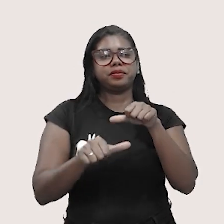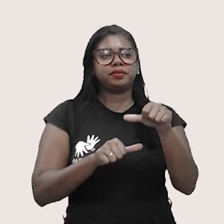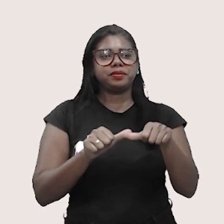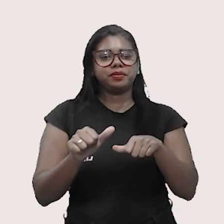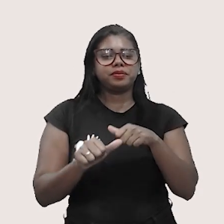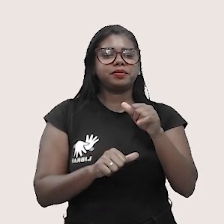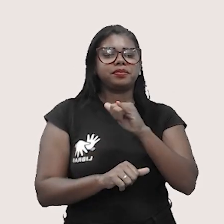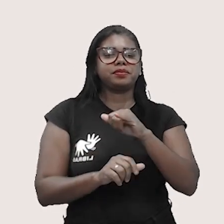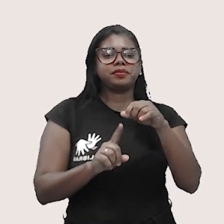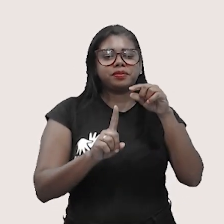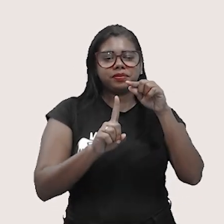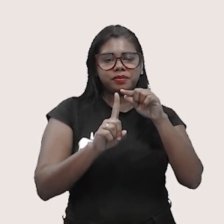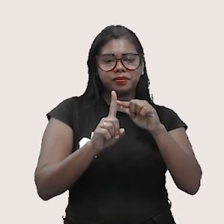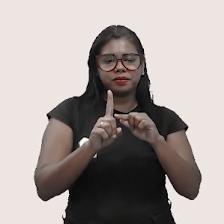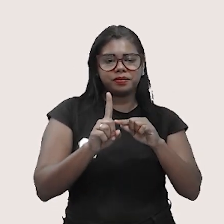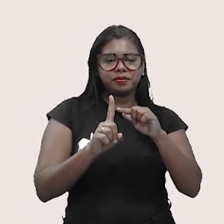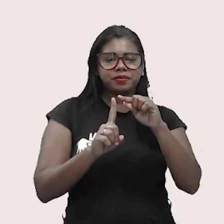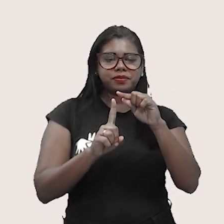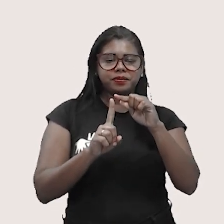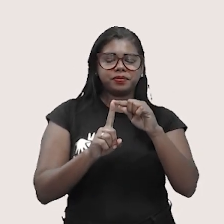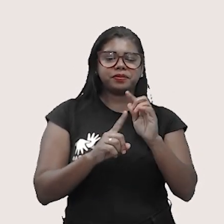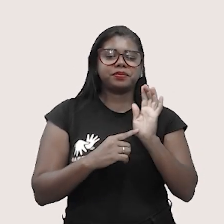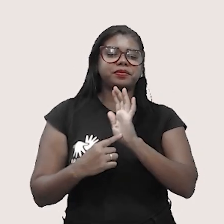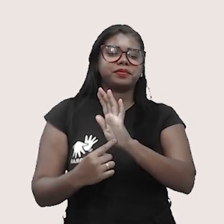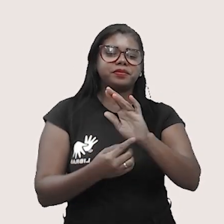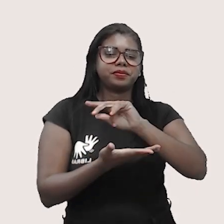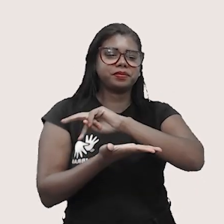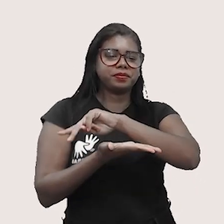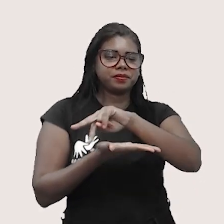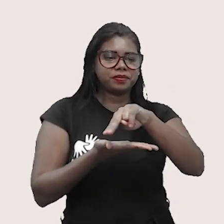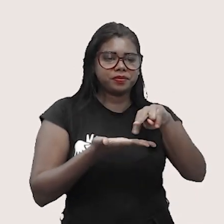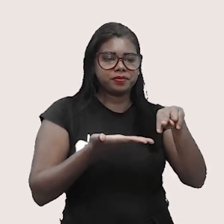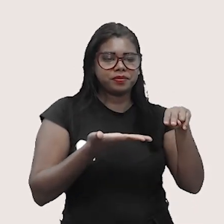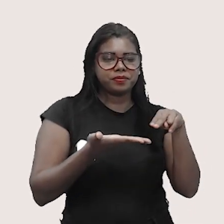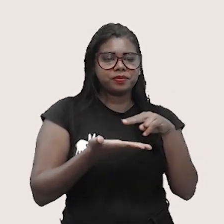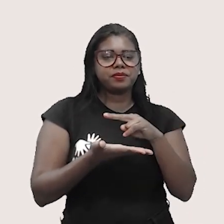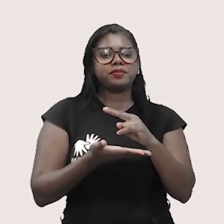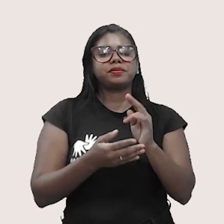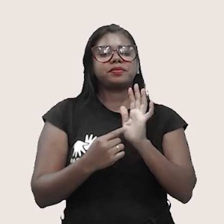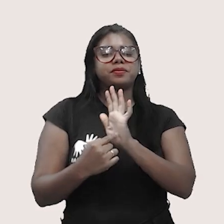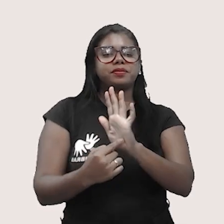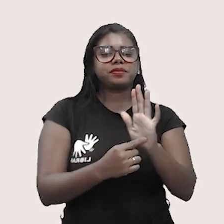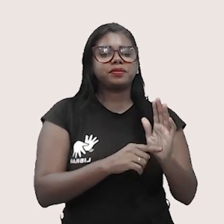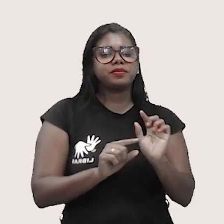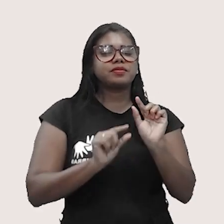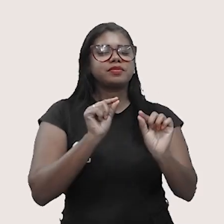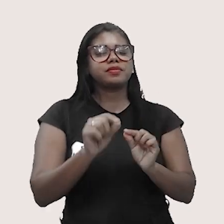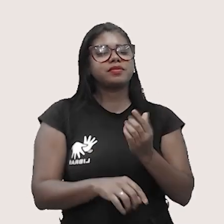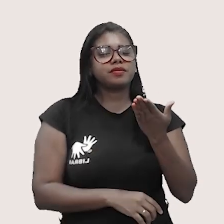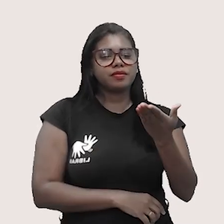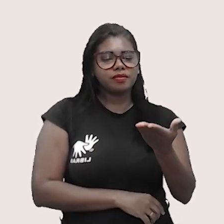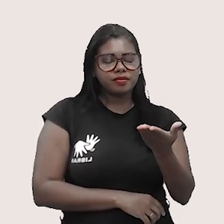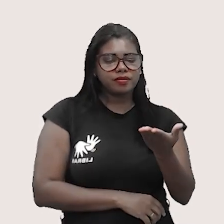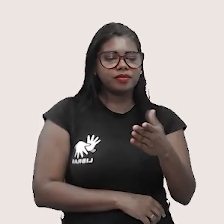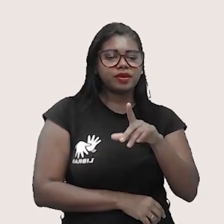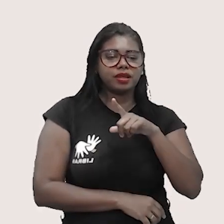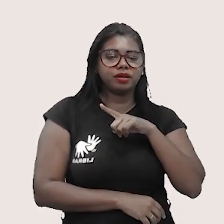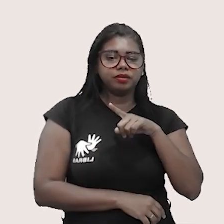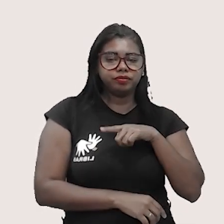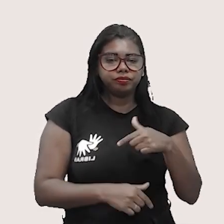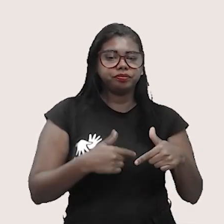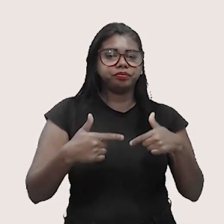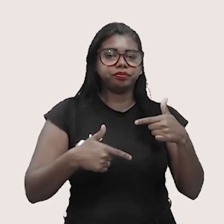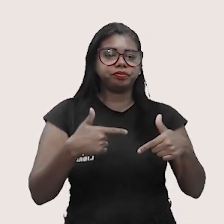você caracteriza. Então essa variação da energia interna vai fazer com que você tenha o trabalho